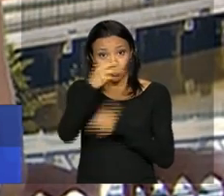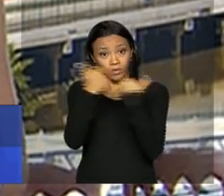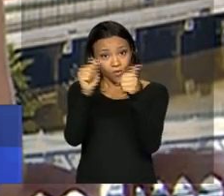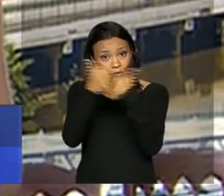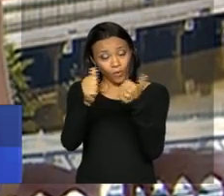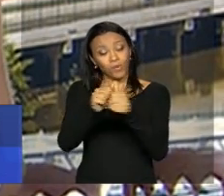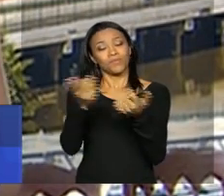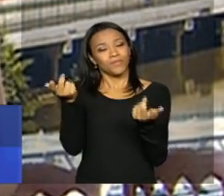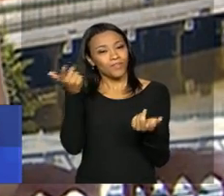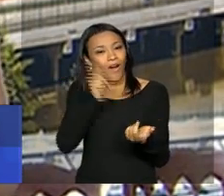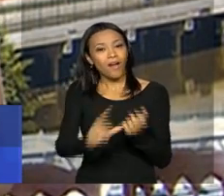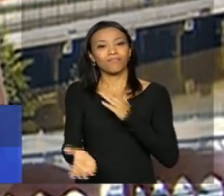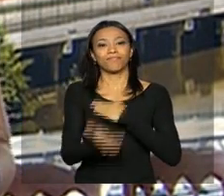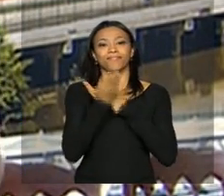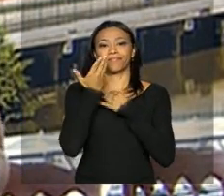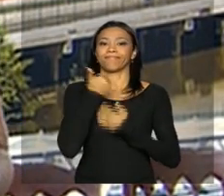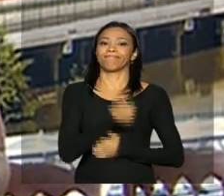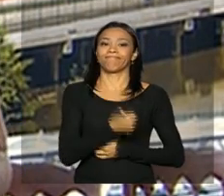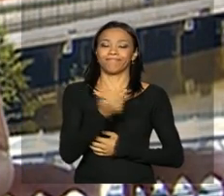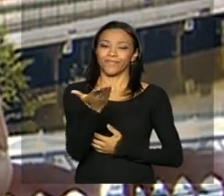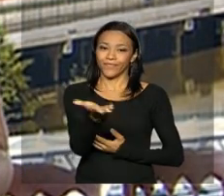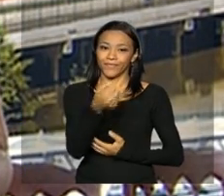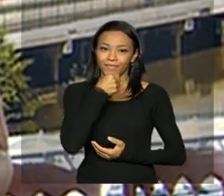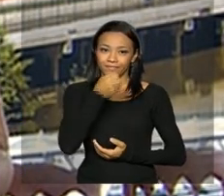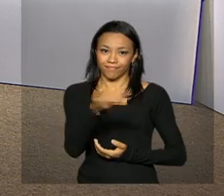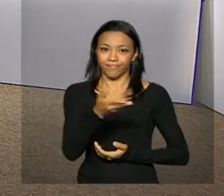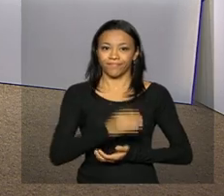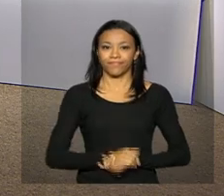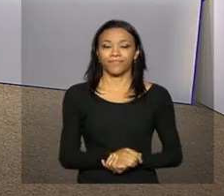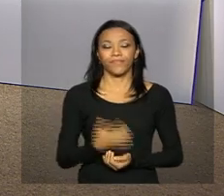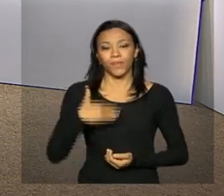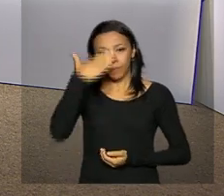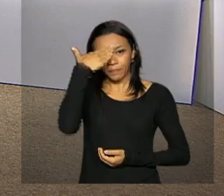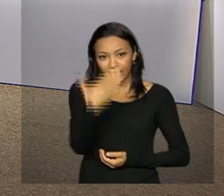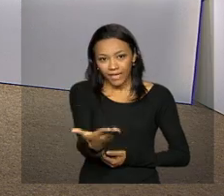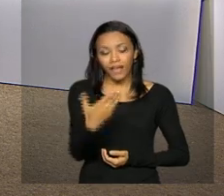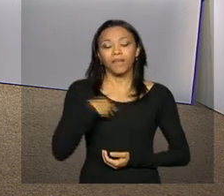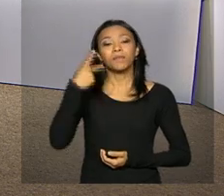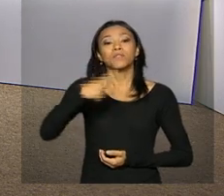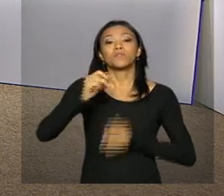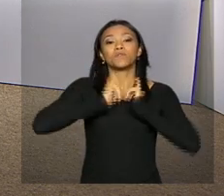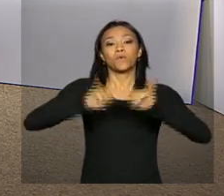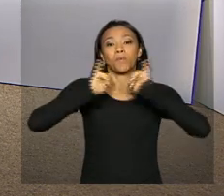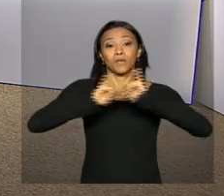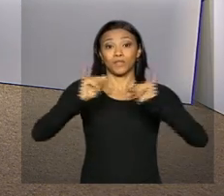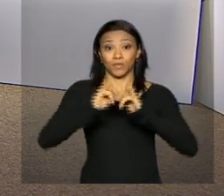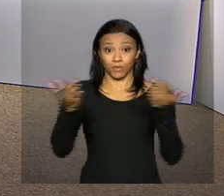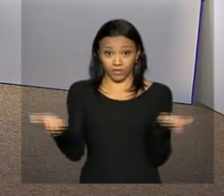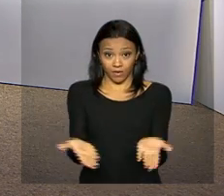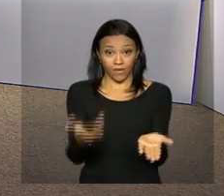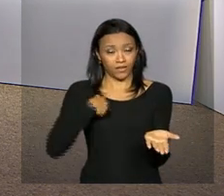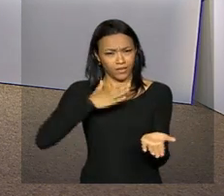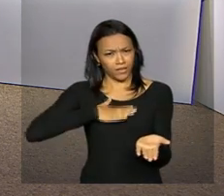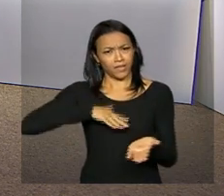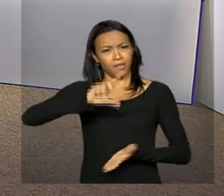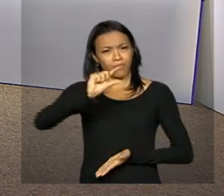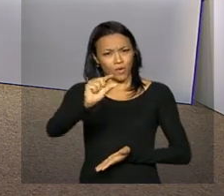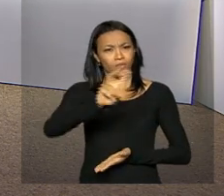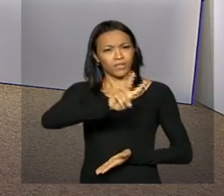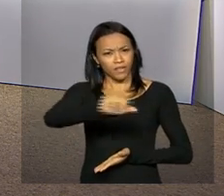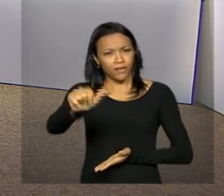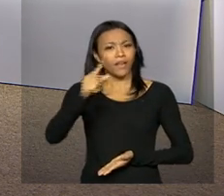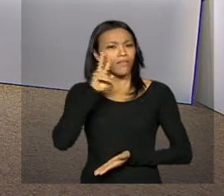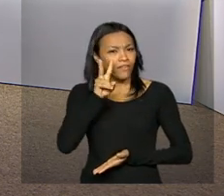pernambucana foram beneficiados. É com você, Dani. Obrigada, Thaisa, pelas suas informações ao vivo. E daqui a pouco você